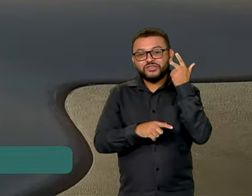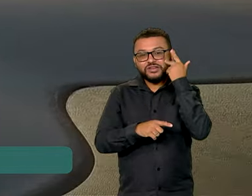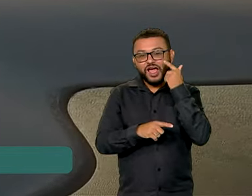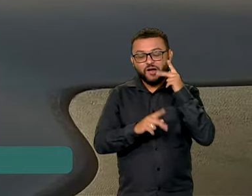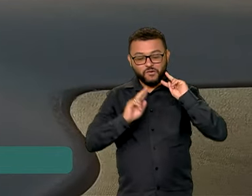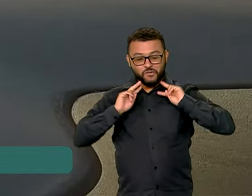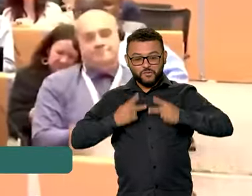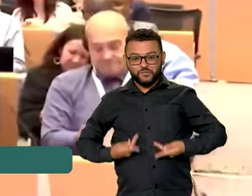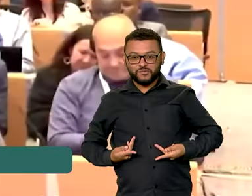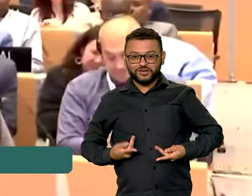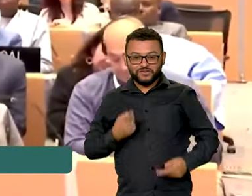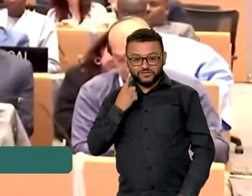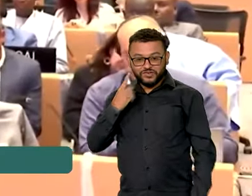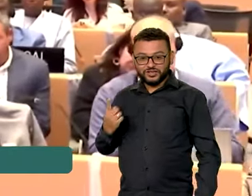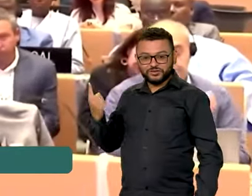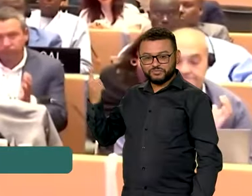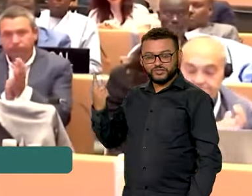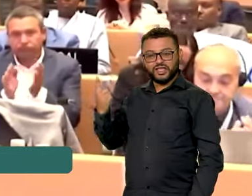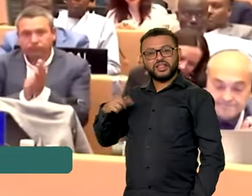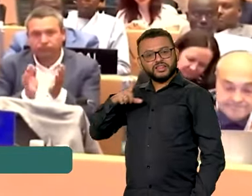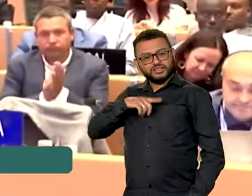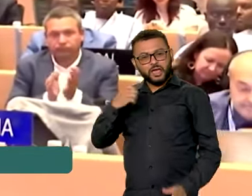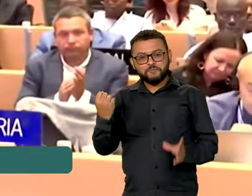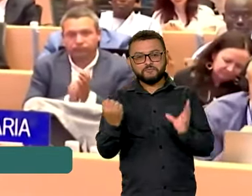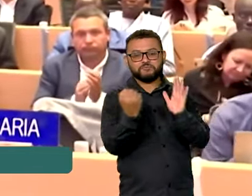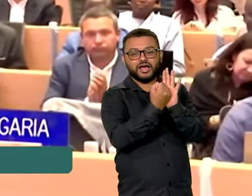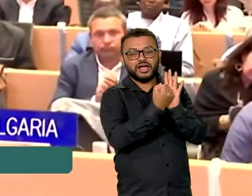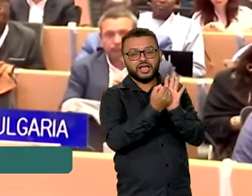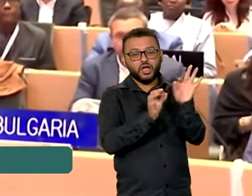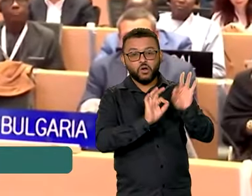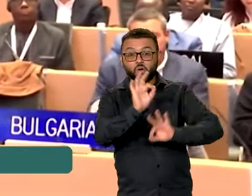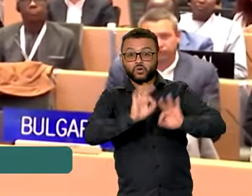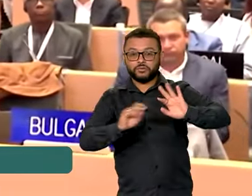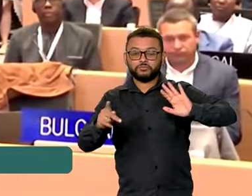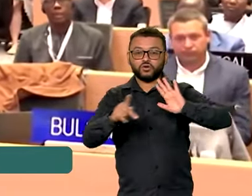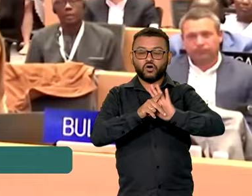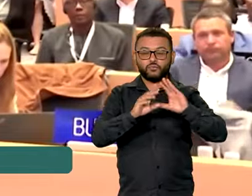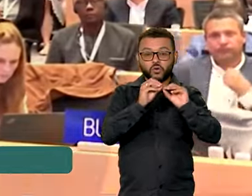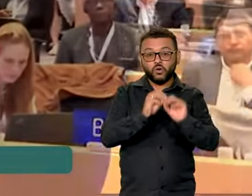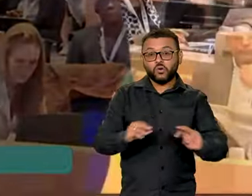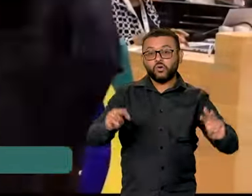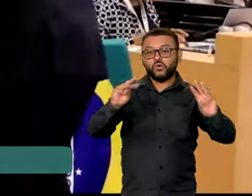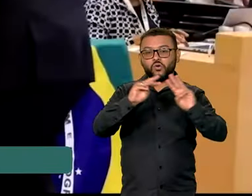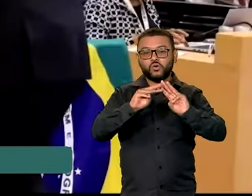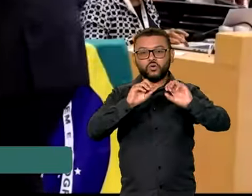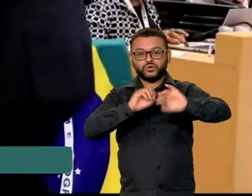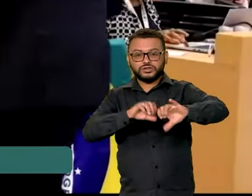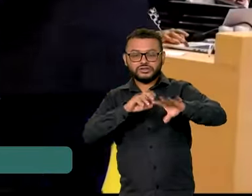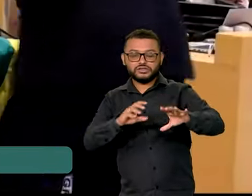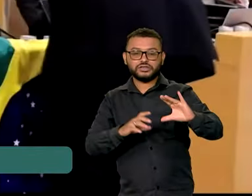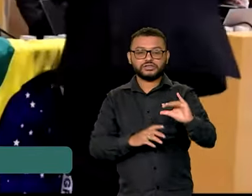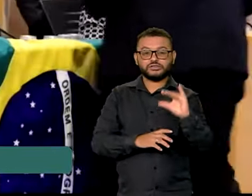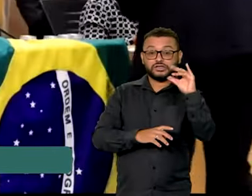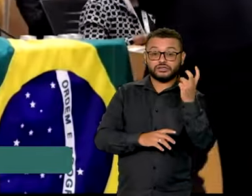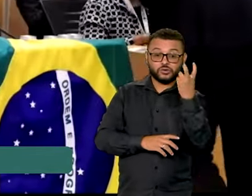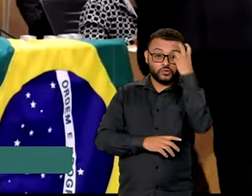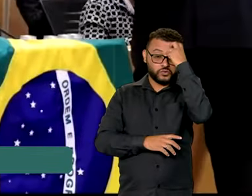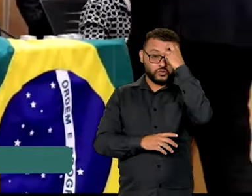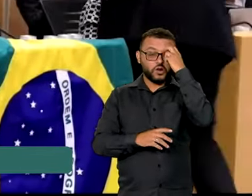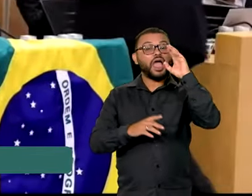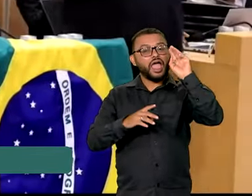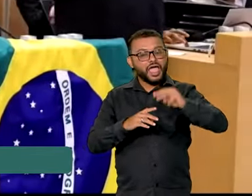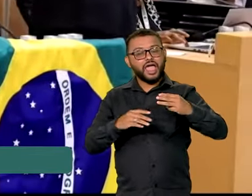Humanidade. Esse título é concedido pela Organização das Nações Unidas para a Educação, a Ciência e Cultura,